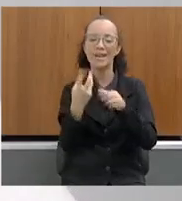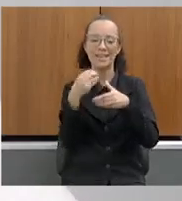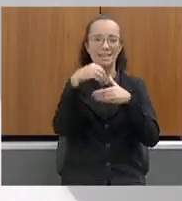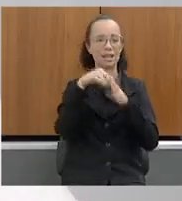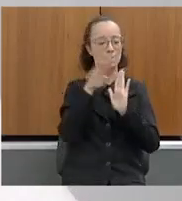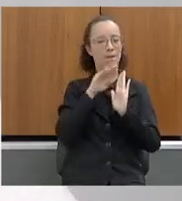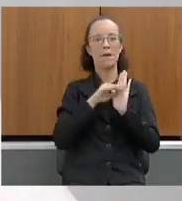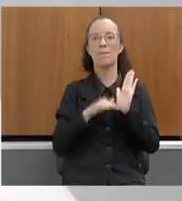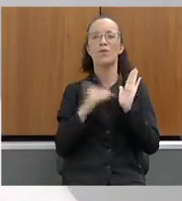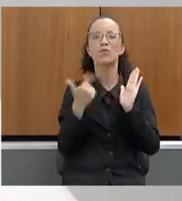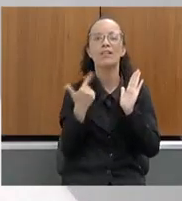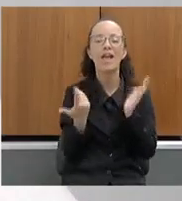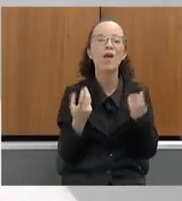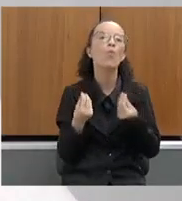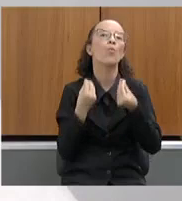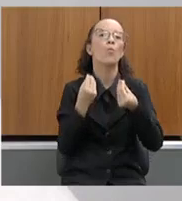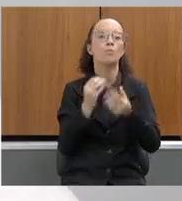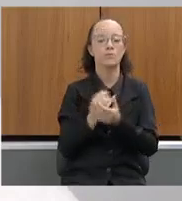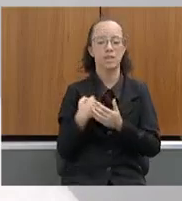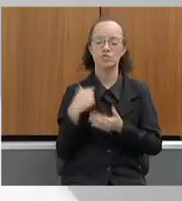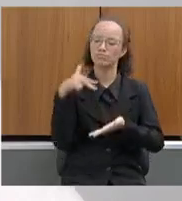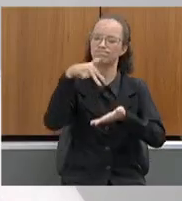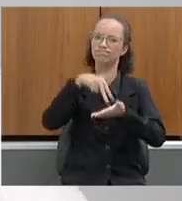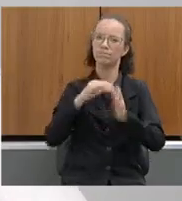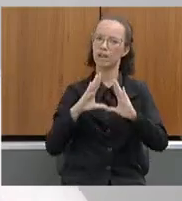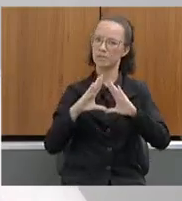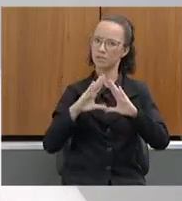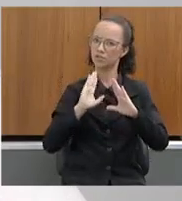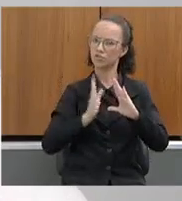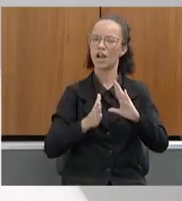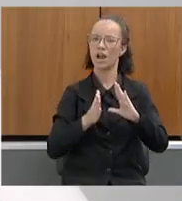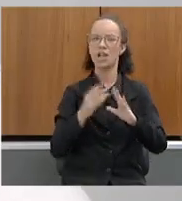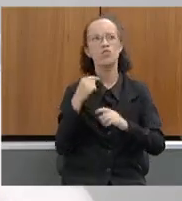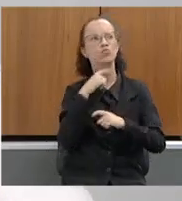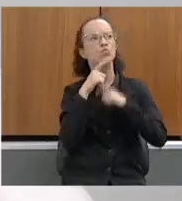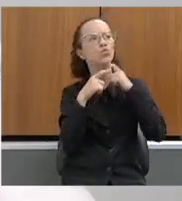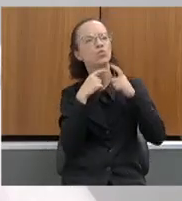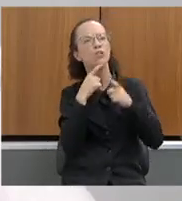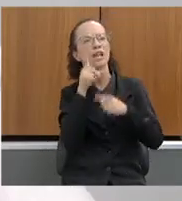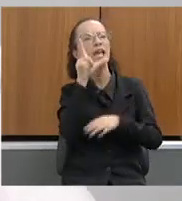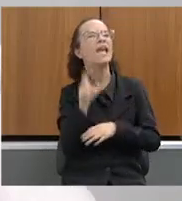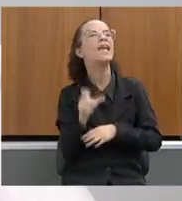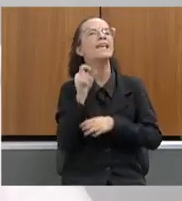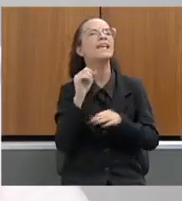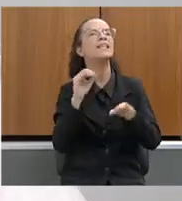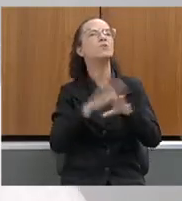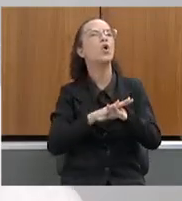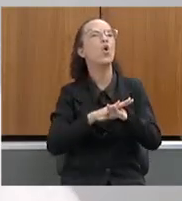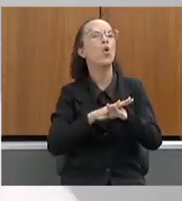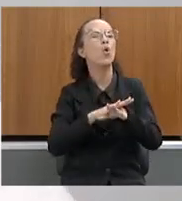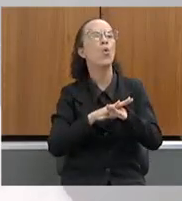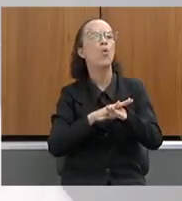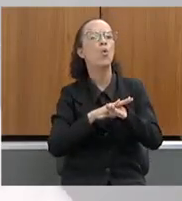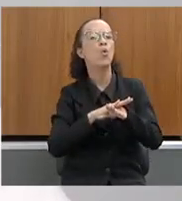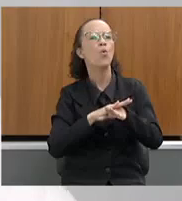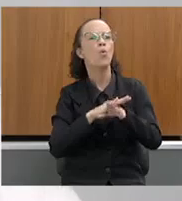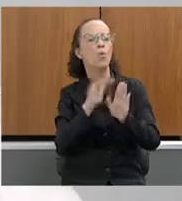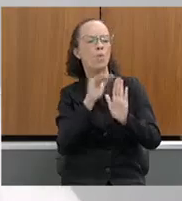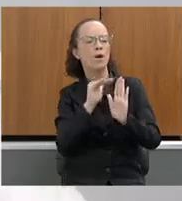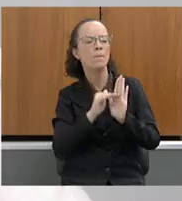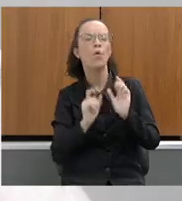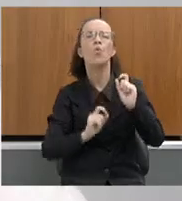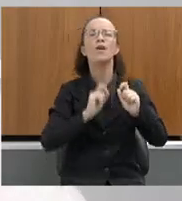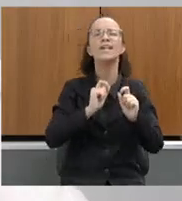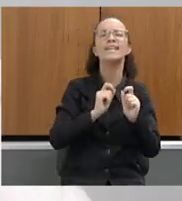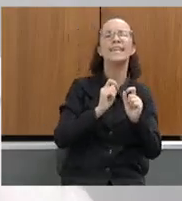tenho me posicionado aqui na Assembleia. Eu também fiquei na dúvida. Quem determinou o procedimento de o que é